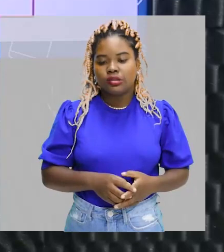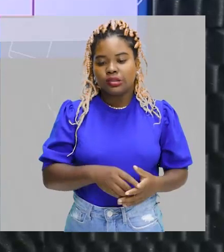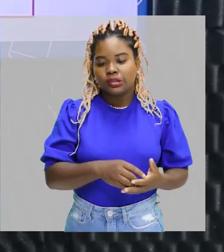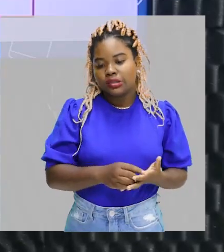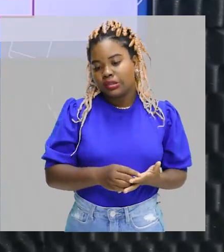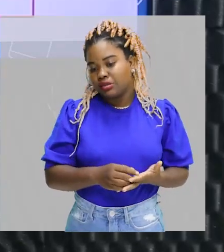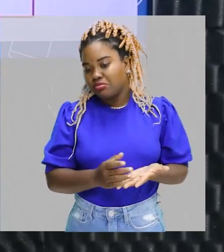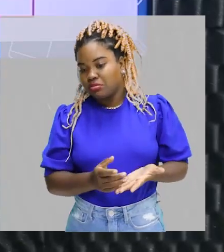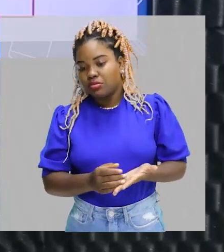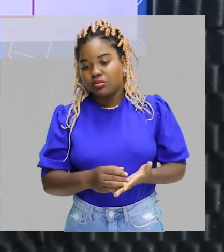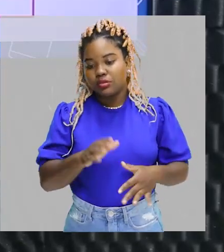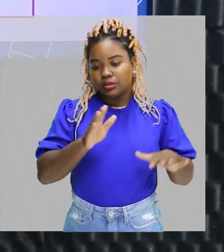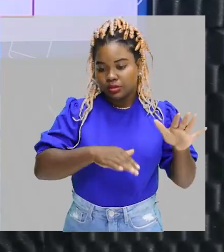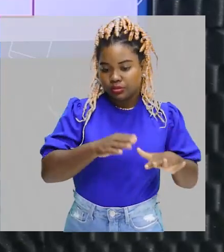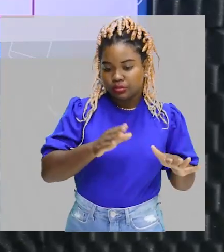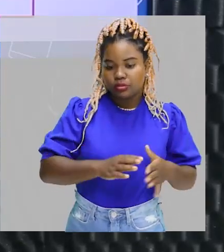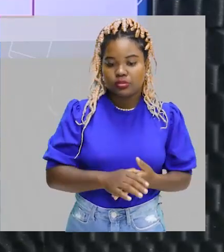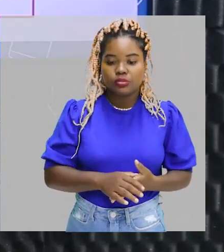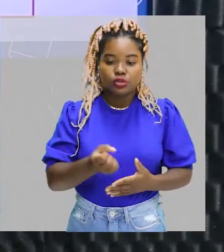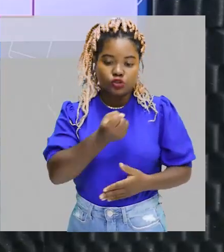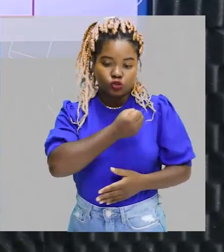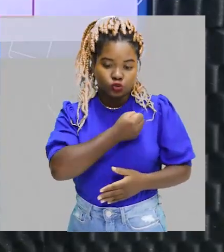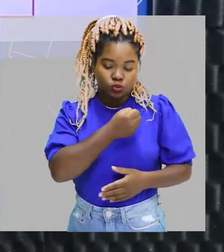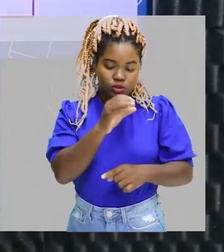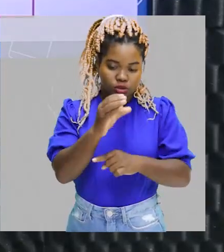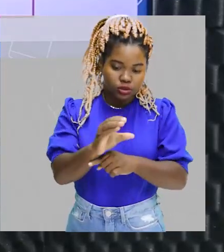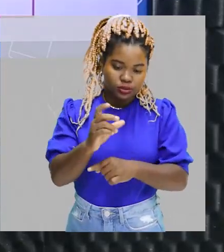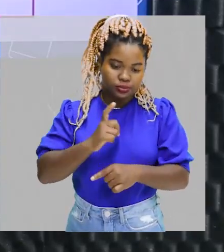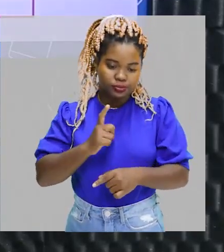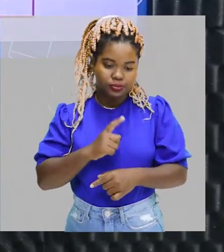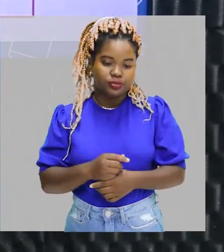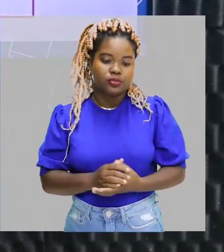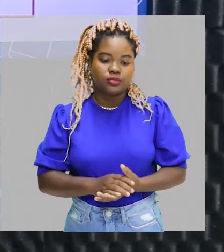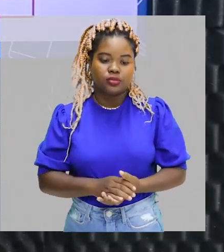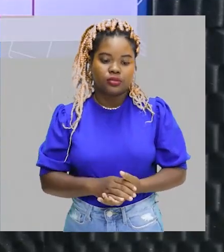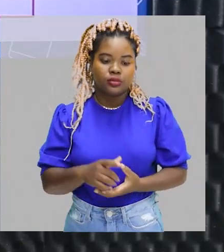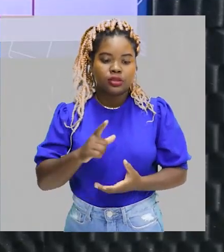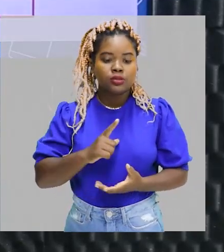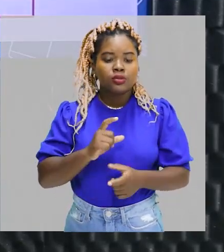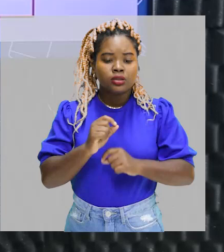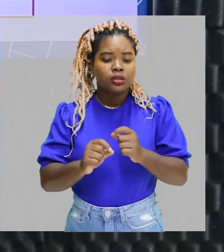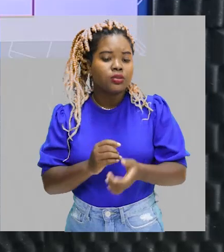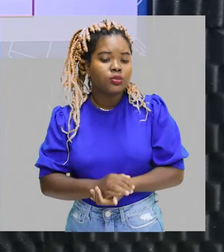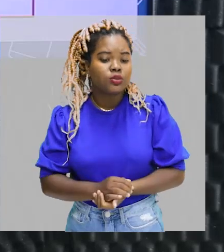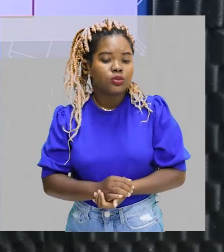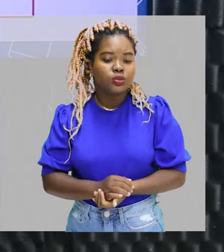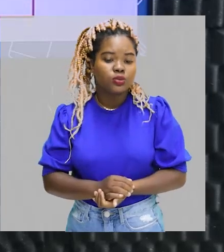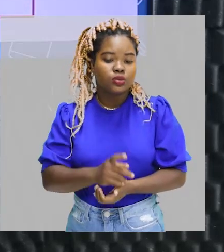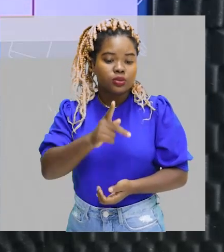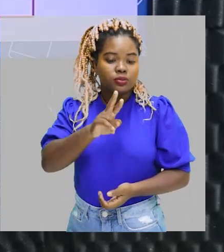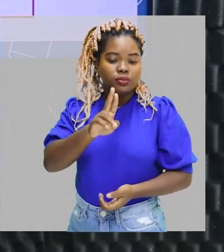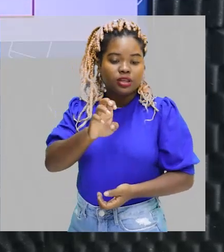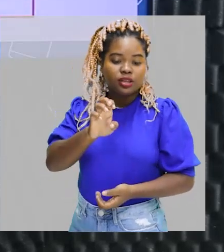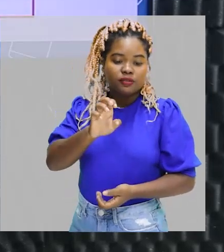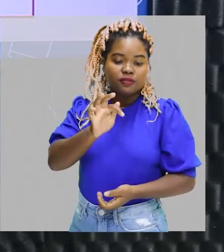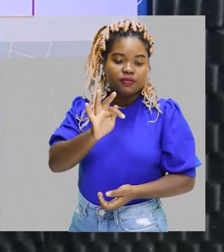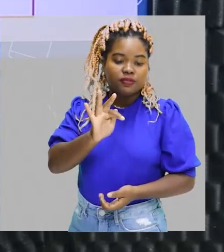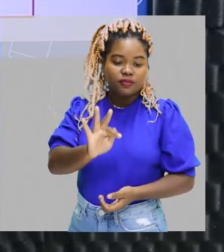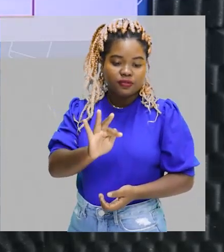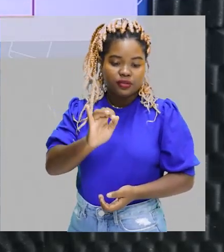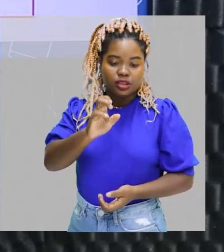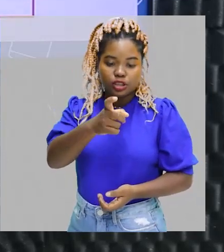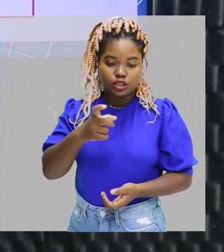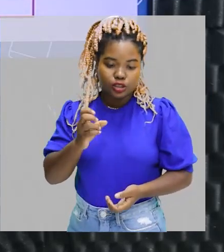presentes. Já sabemos que o prefixo vai indicar a quantidade de carbonos presente na